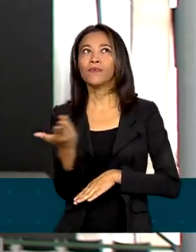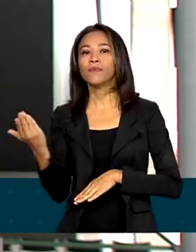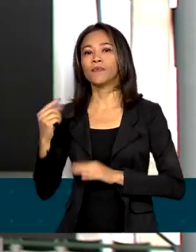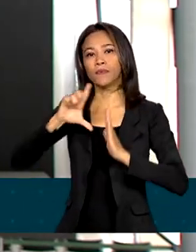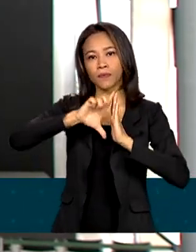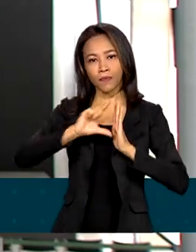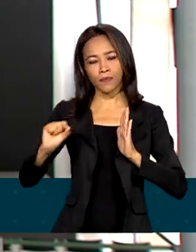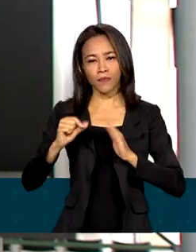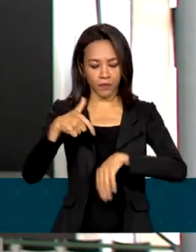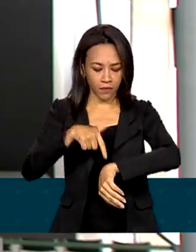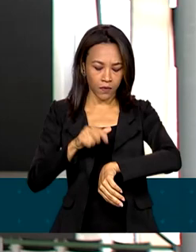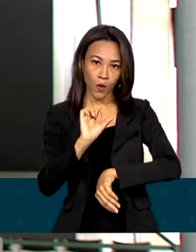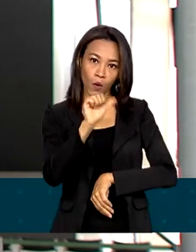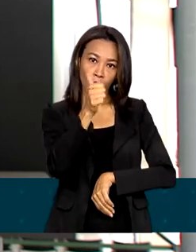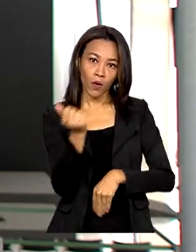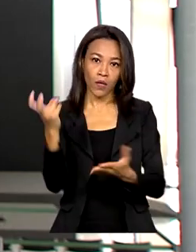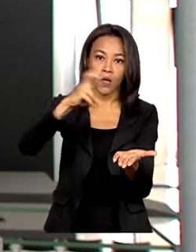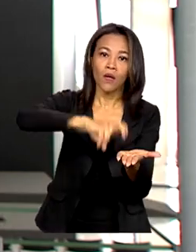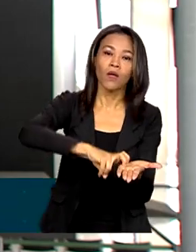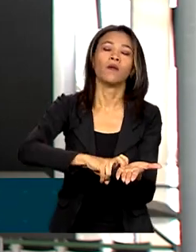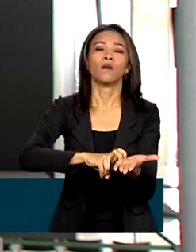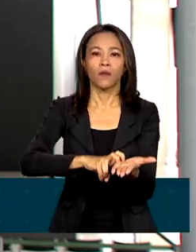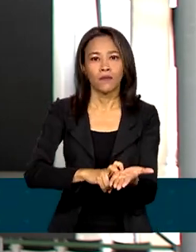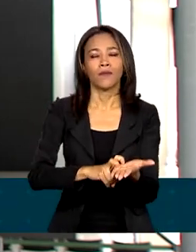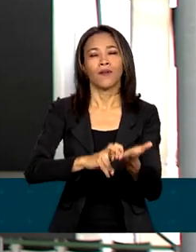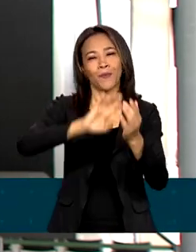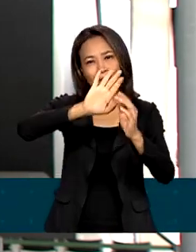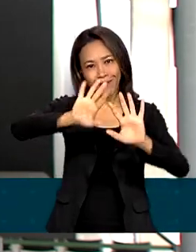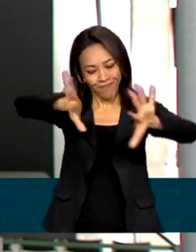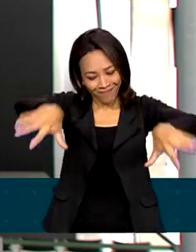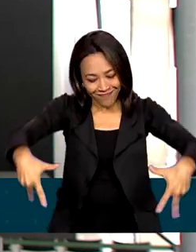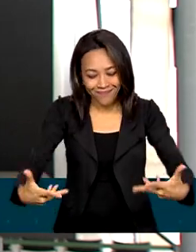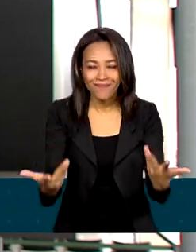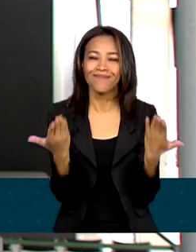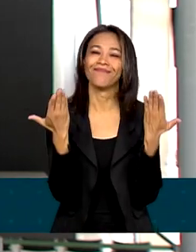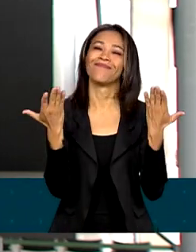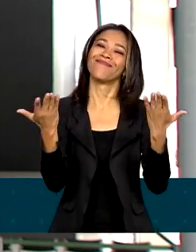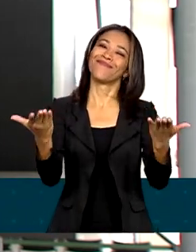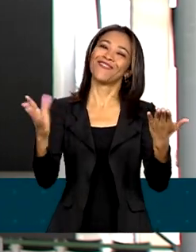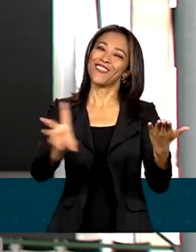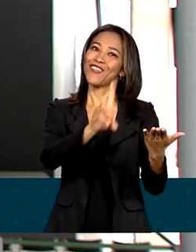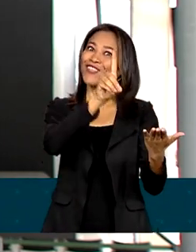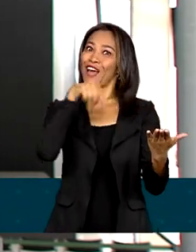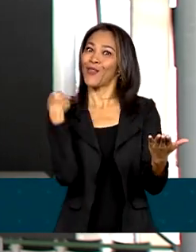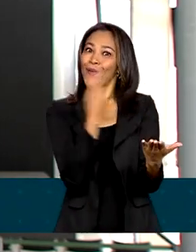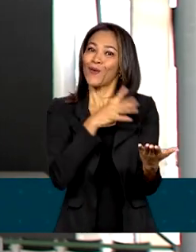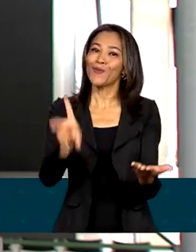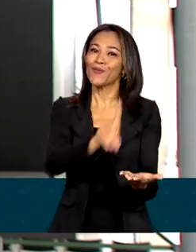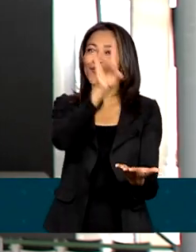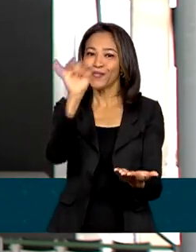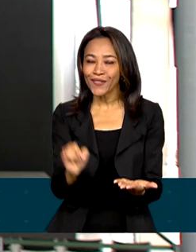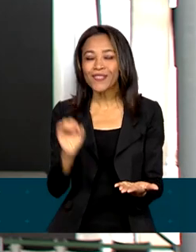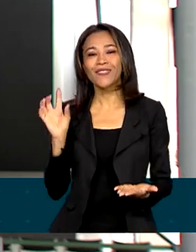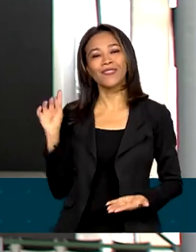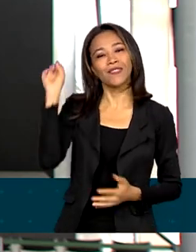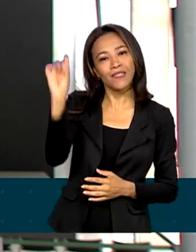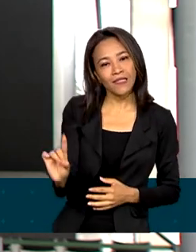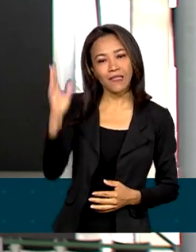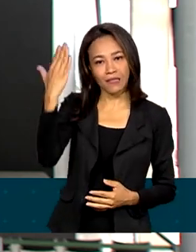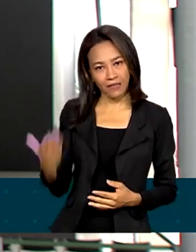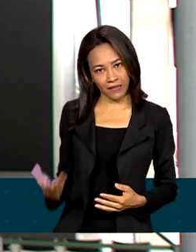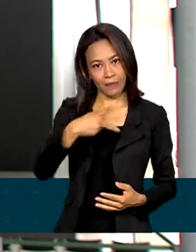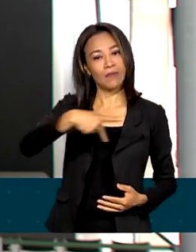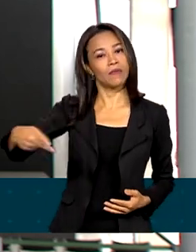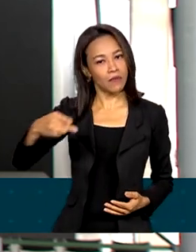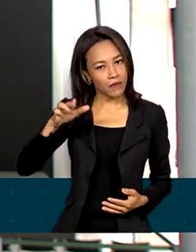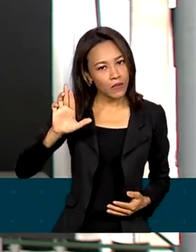acontecer às 11 horas da manhã uma solenidade para comemorar a nossa data com a presença do presidente Luiz Inácio Lula